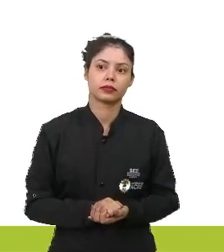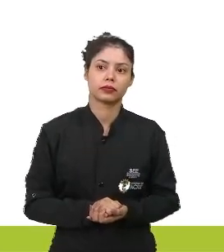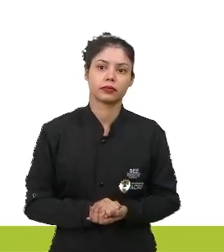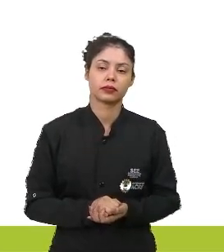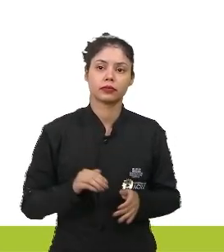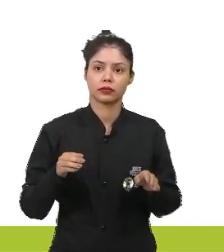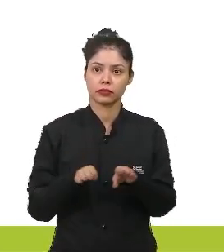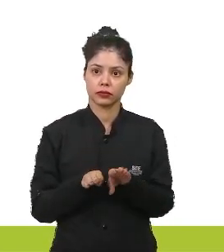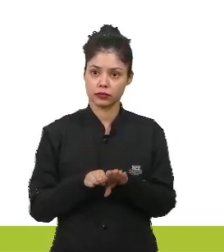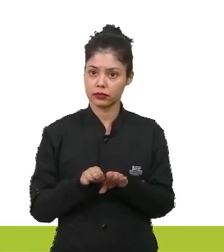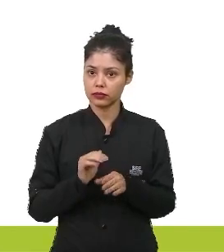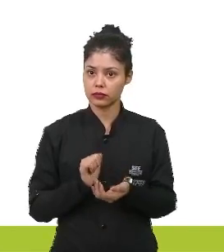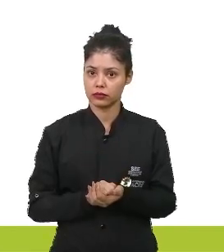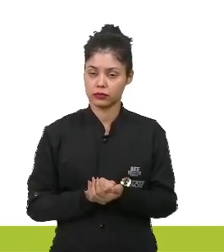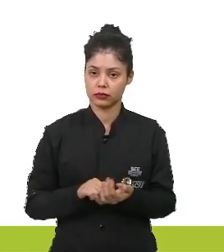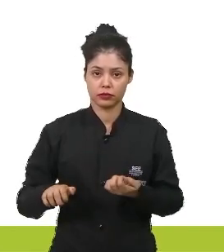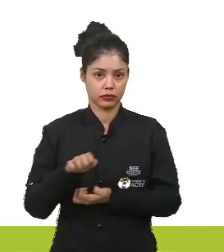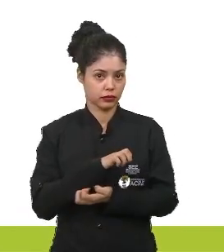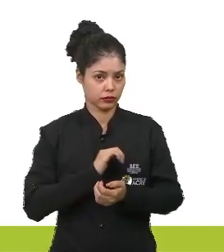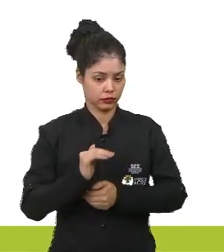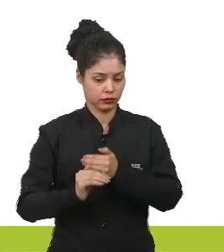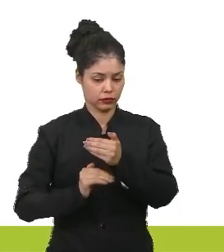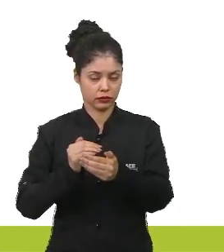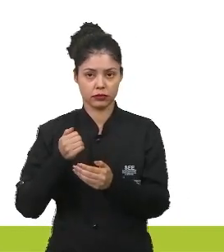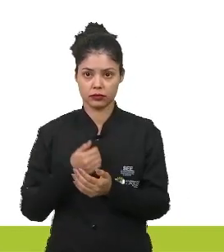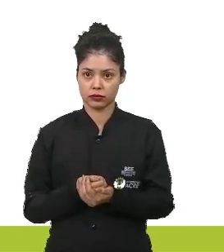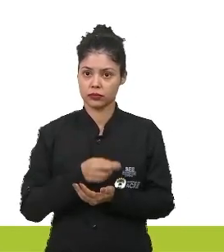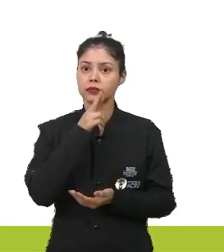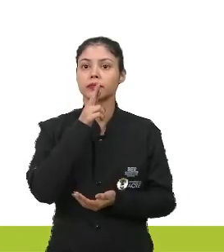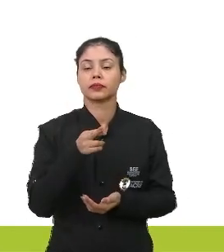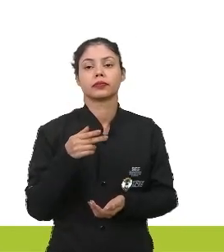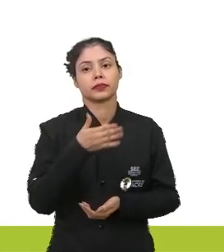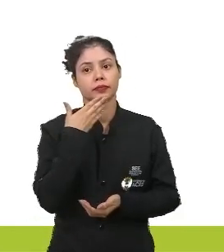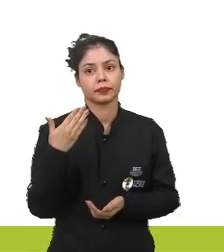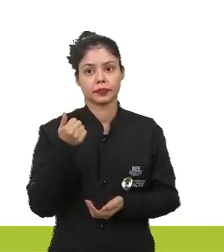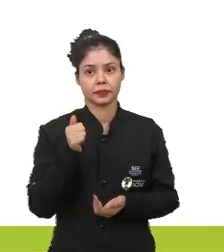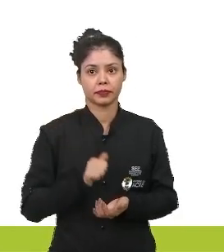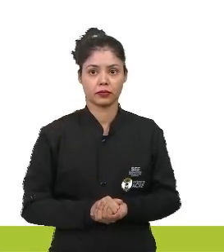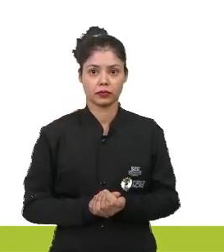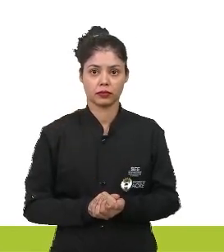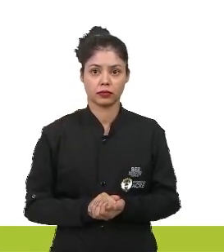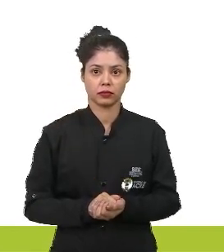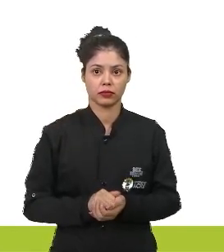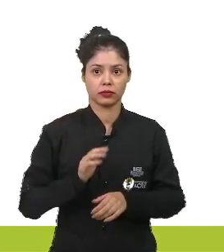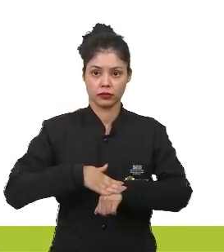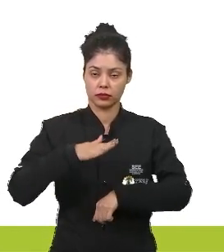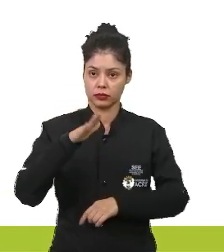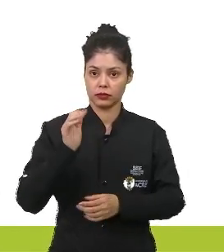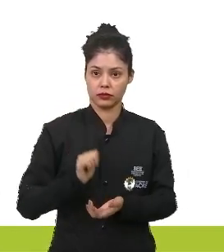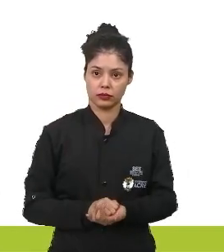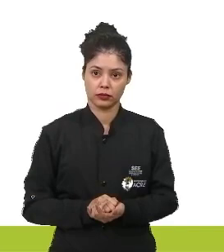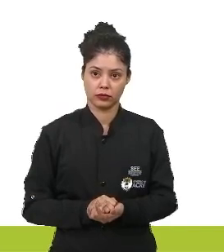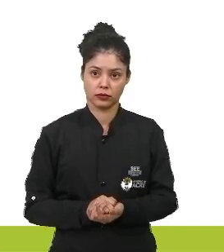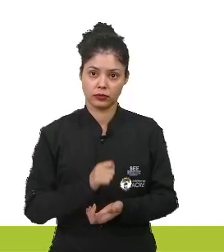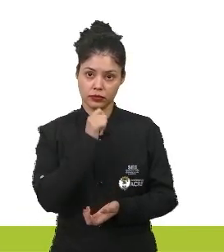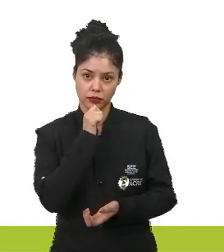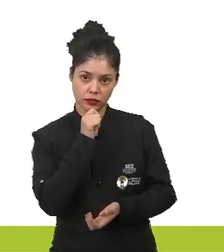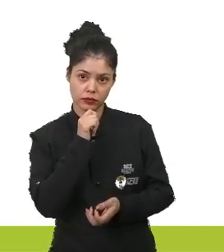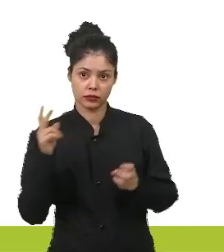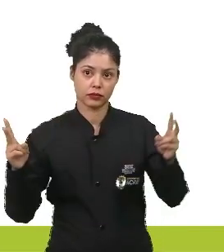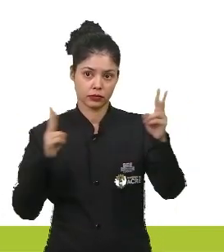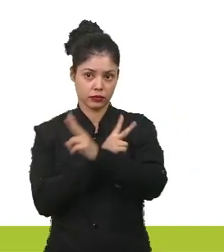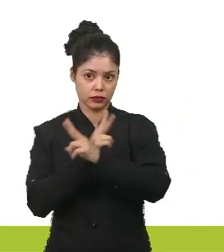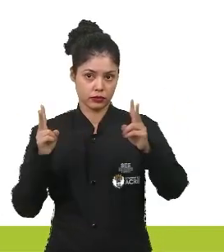A estratégia evolutiva que resulta em polinização mais eficiente quando esta depende do